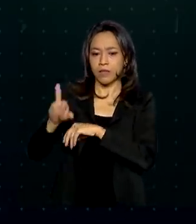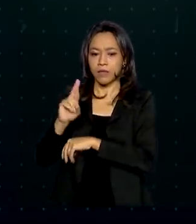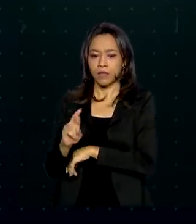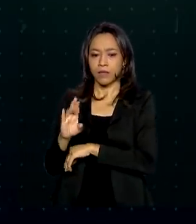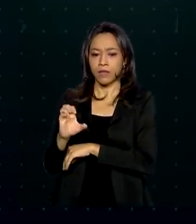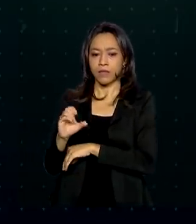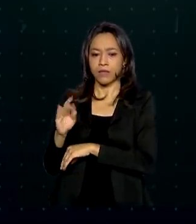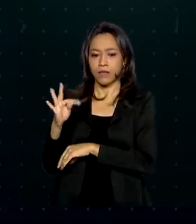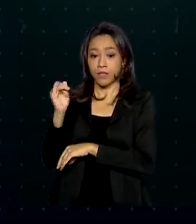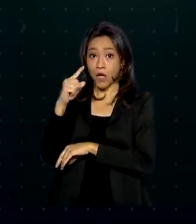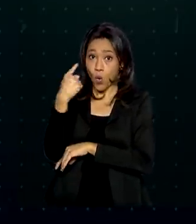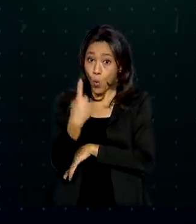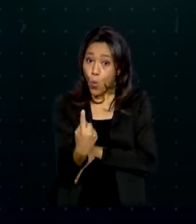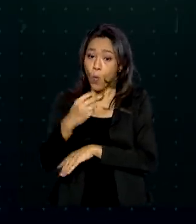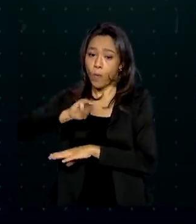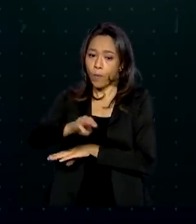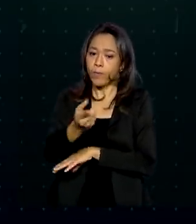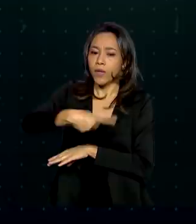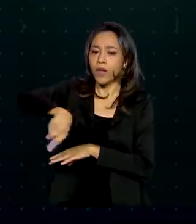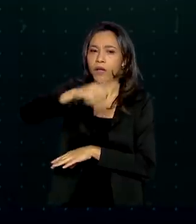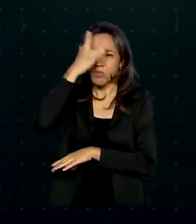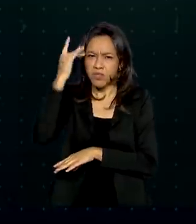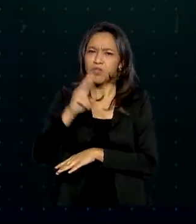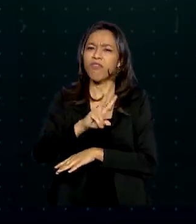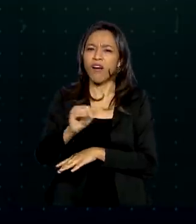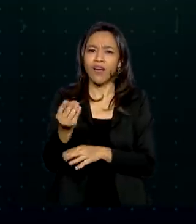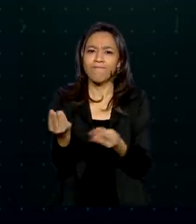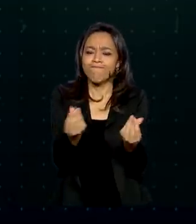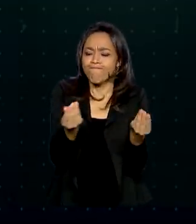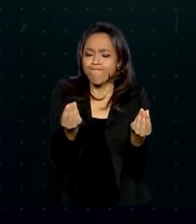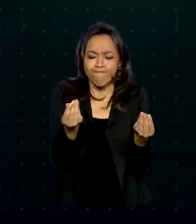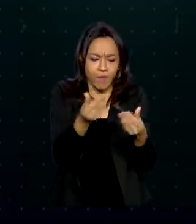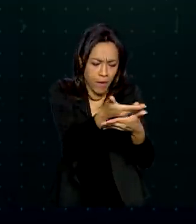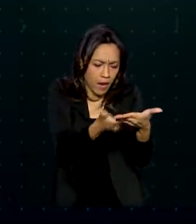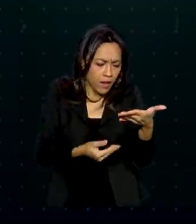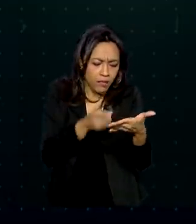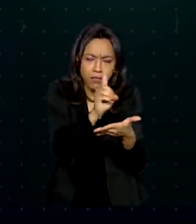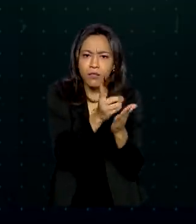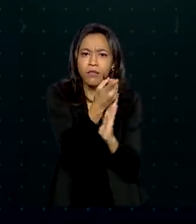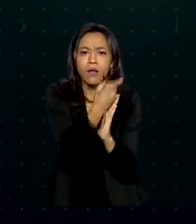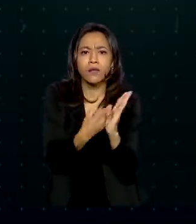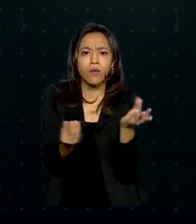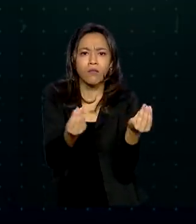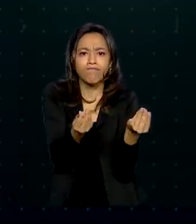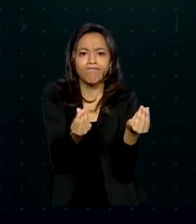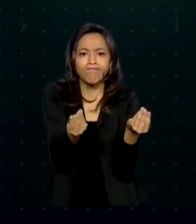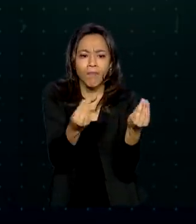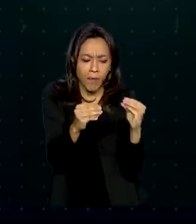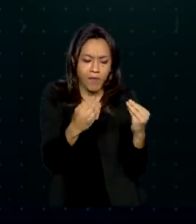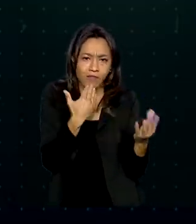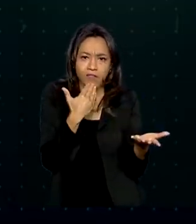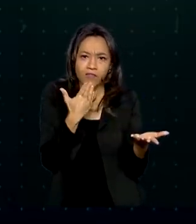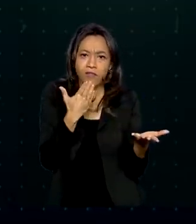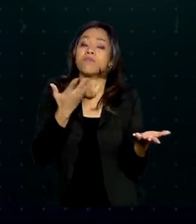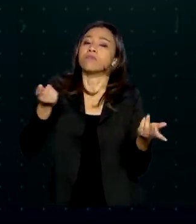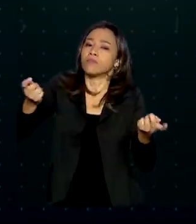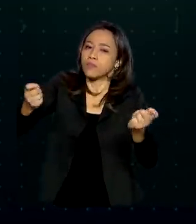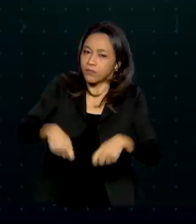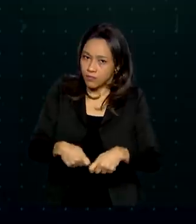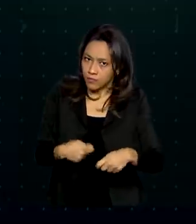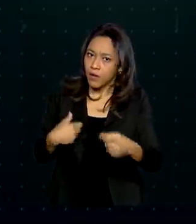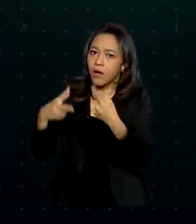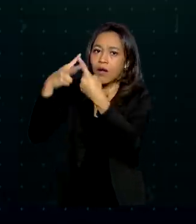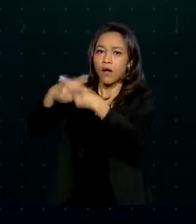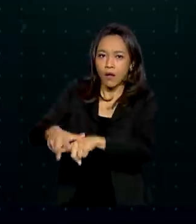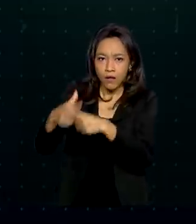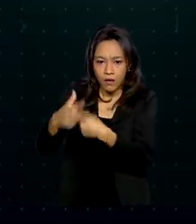1 milhão de pessoas devem cair na malha fina neste ano. A novidade é que elas vão poder regularizar a situação